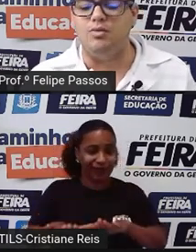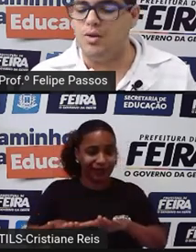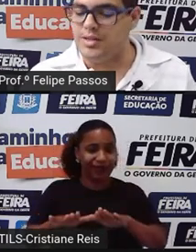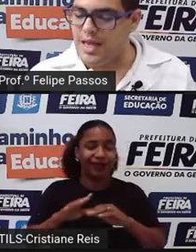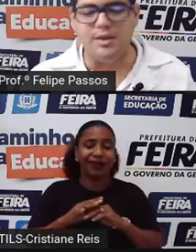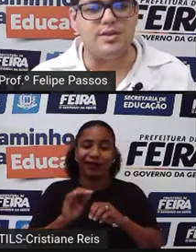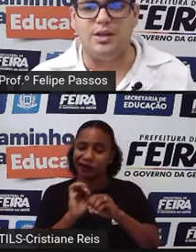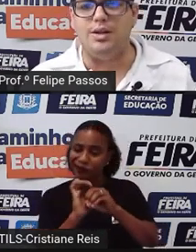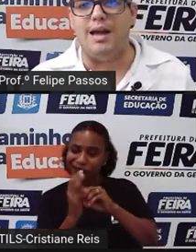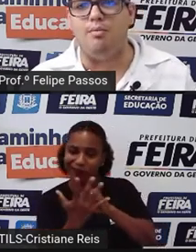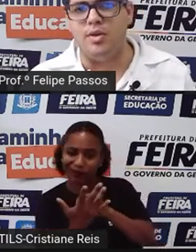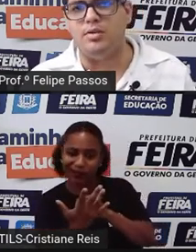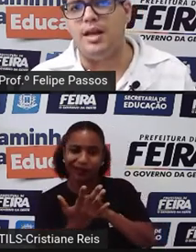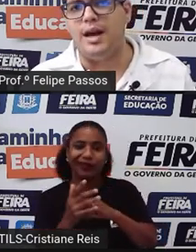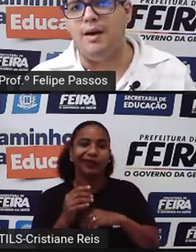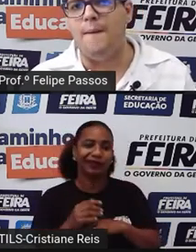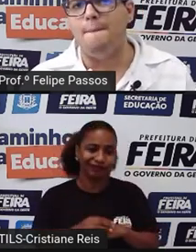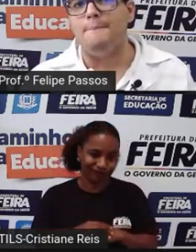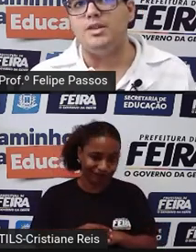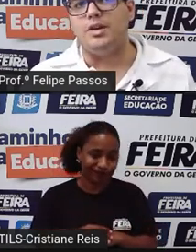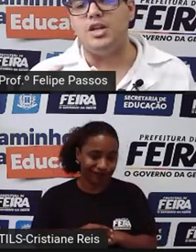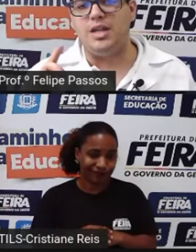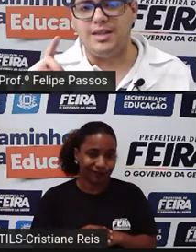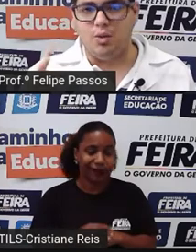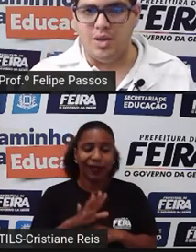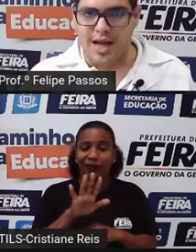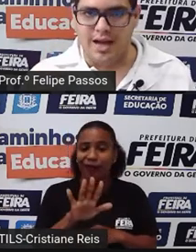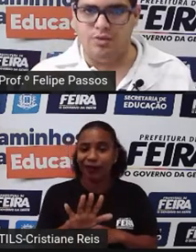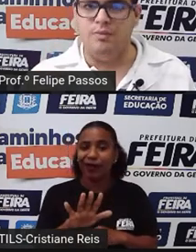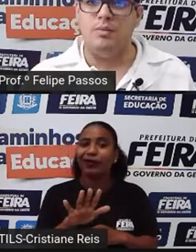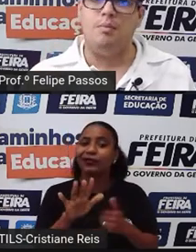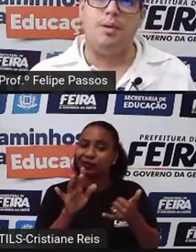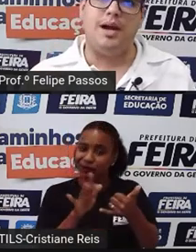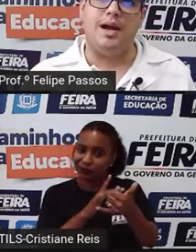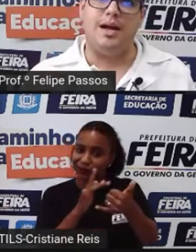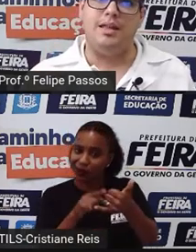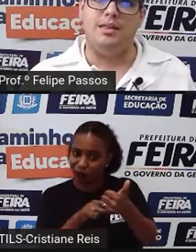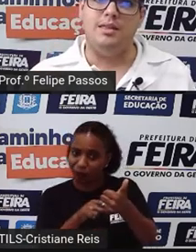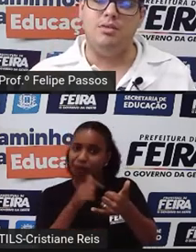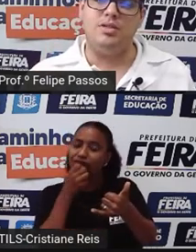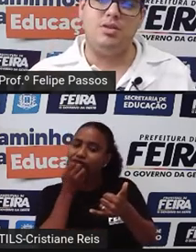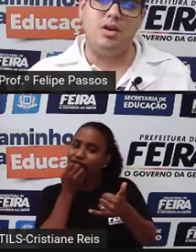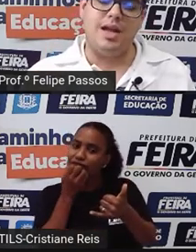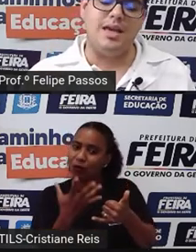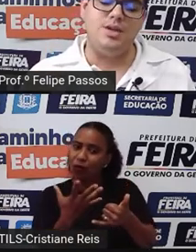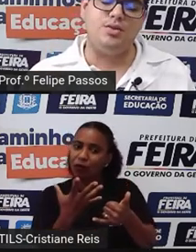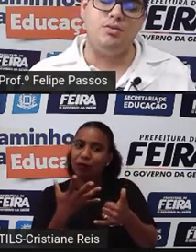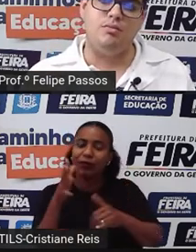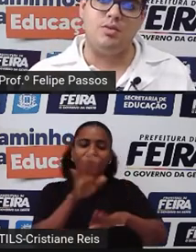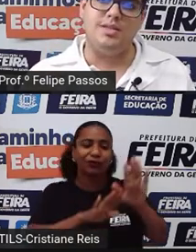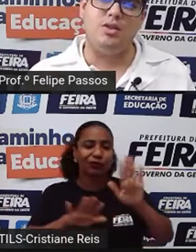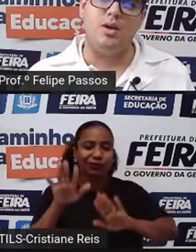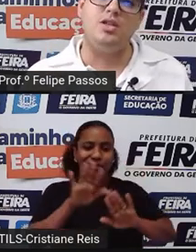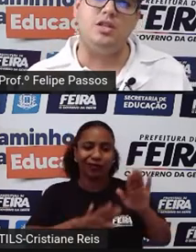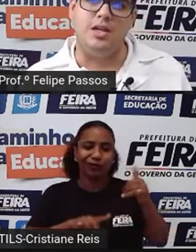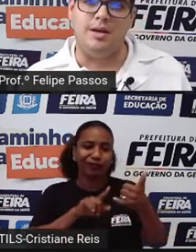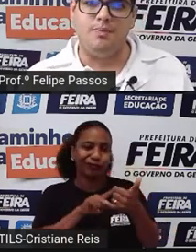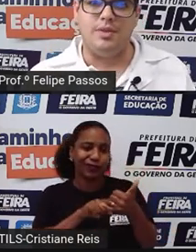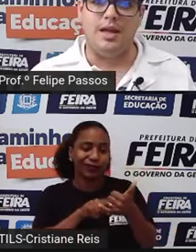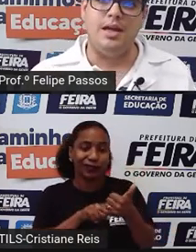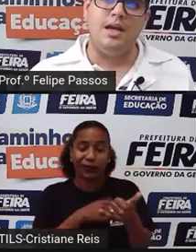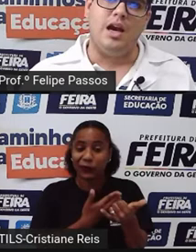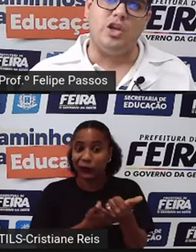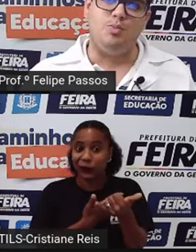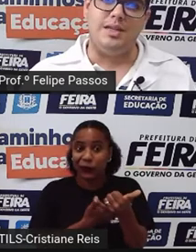Eu sei que o celular é muito legal, só que a gente tem que ter cuidado para não se tornar isso uma coisa doentia,